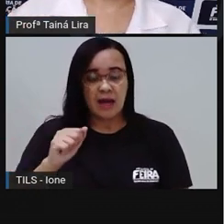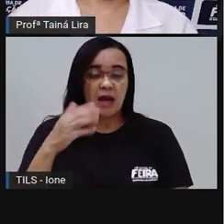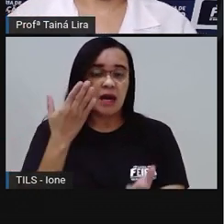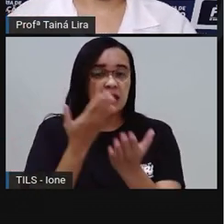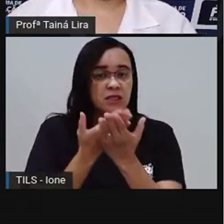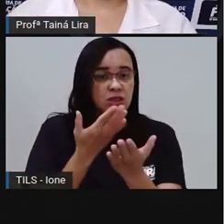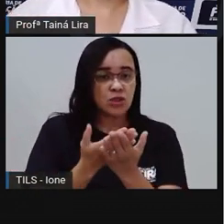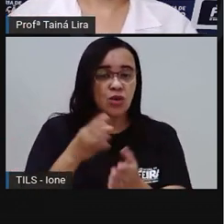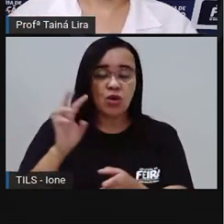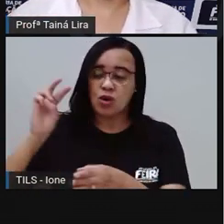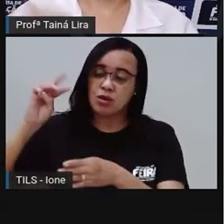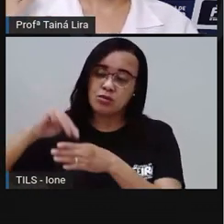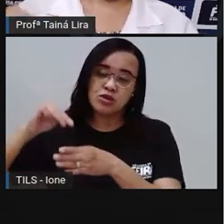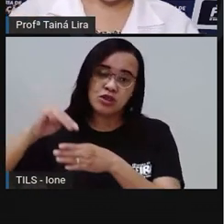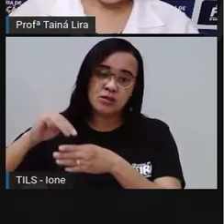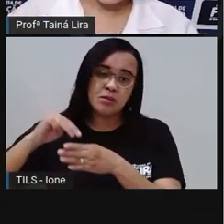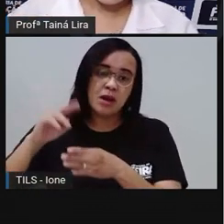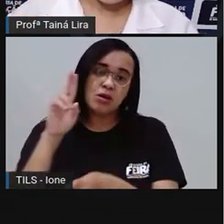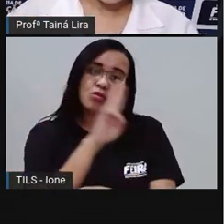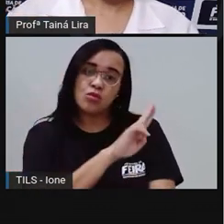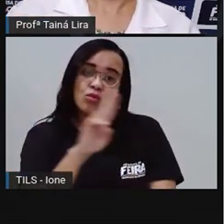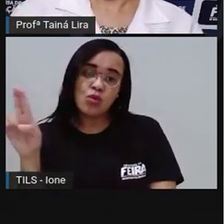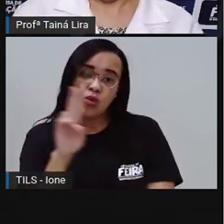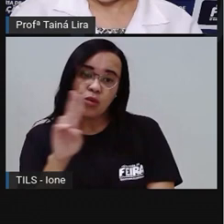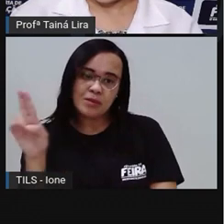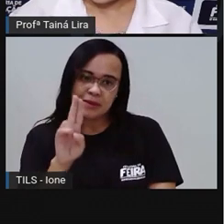vai falar o nome Da sua escola Certo?